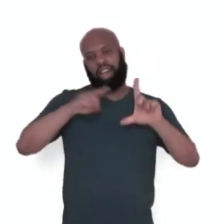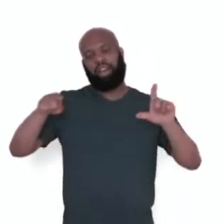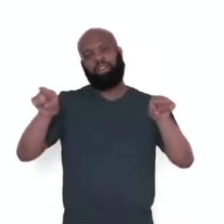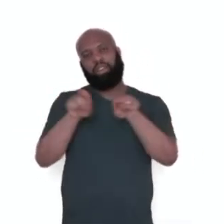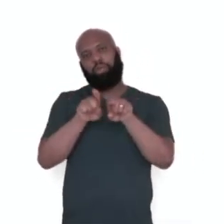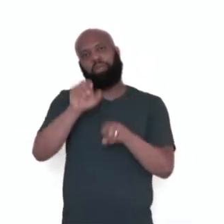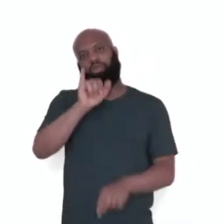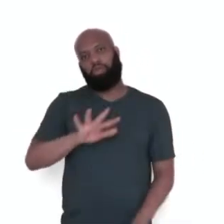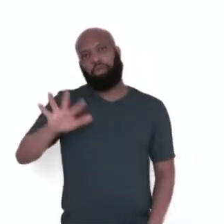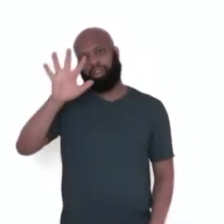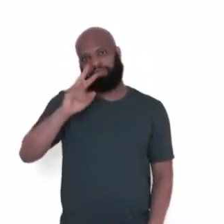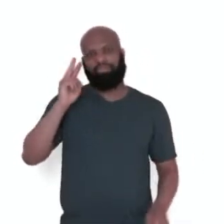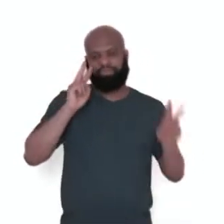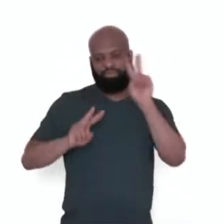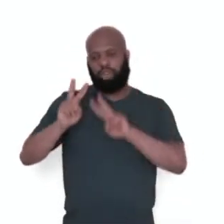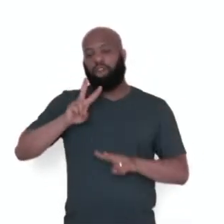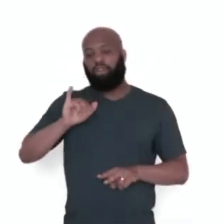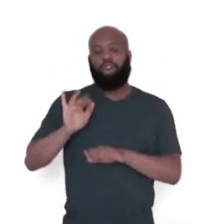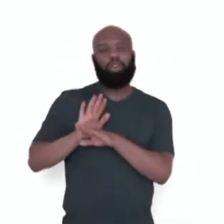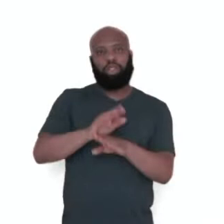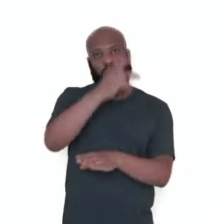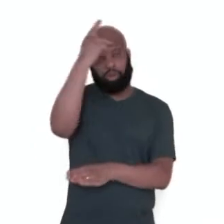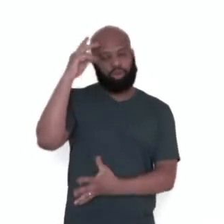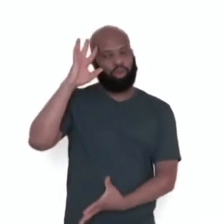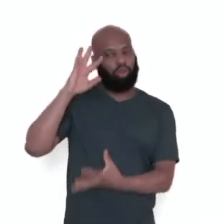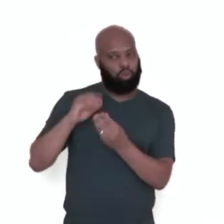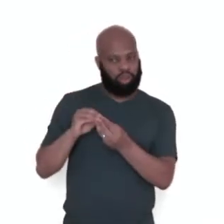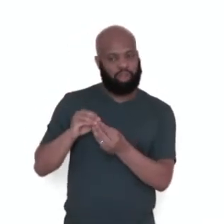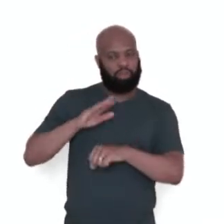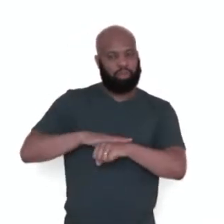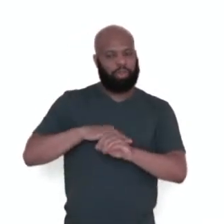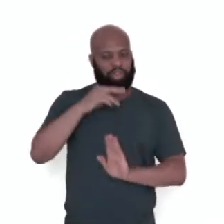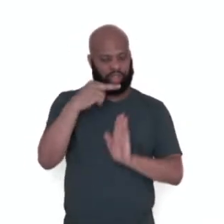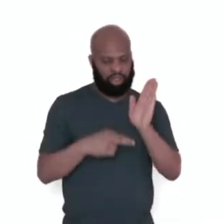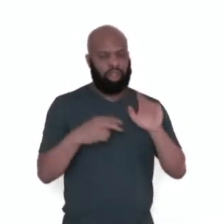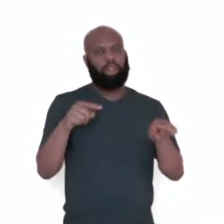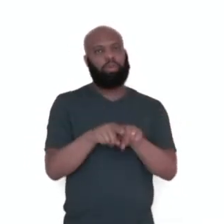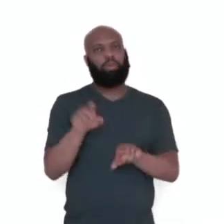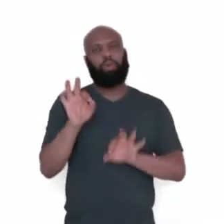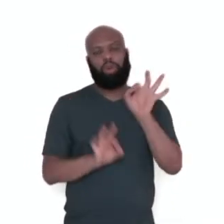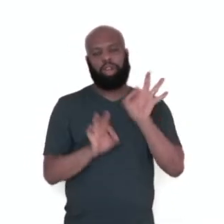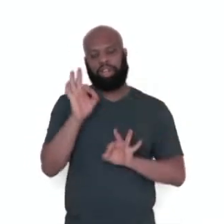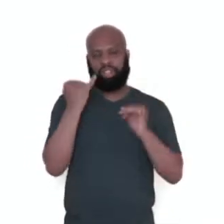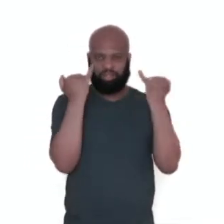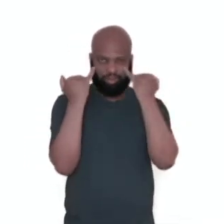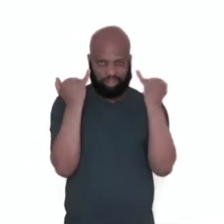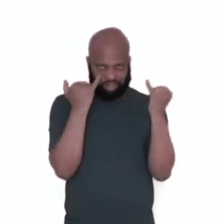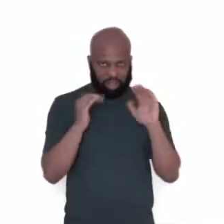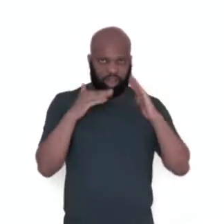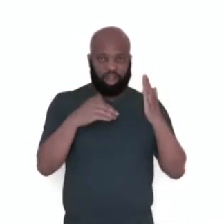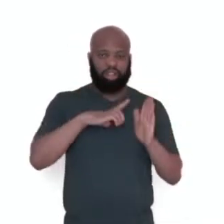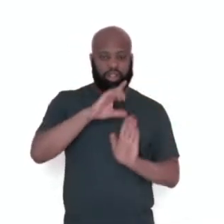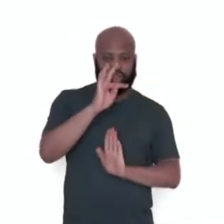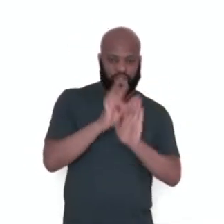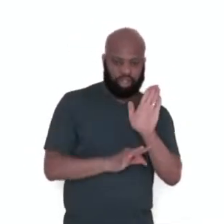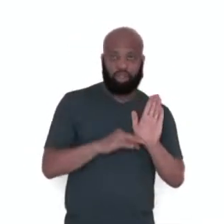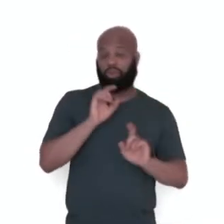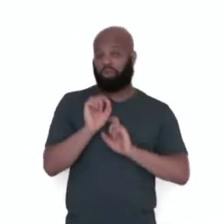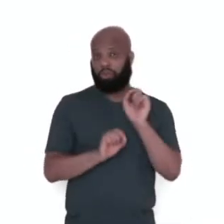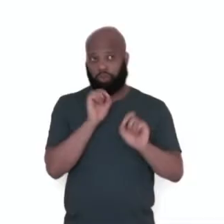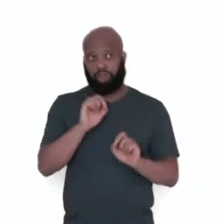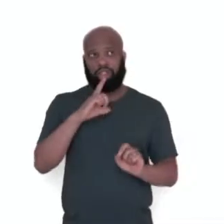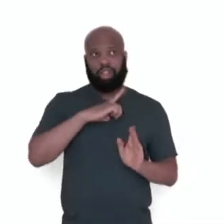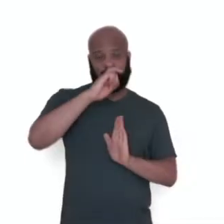infográficos que colaborem para a compreensão do leitor e sistematização das informações. E os textos geralmente são